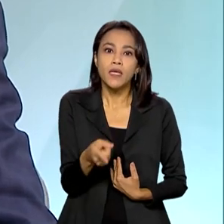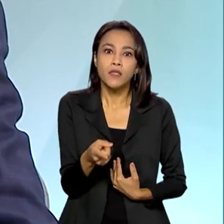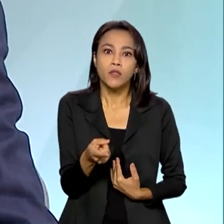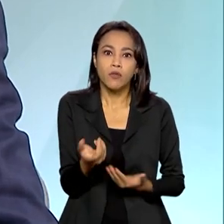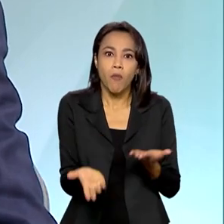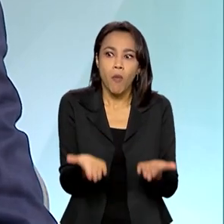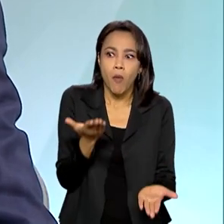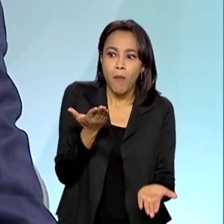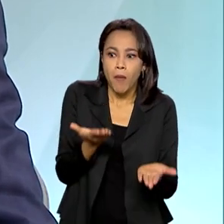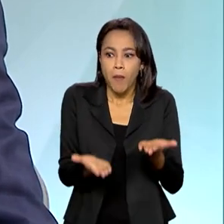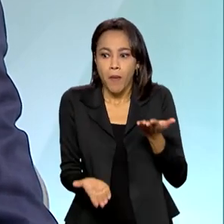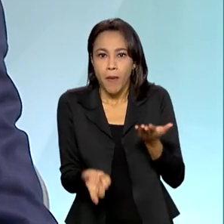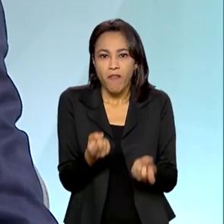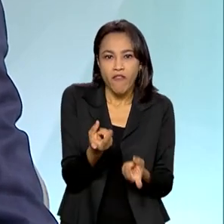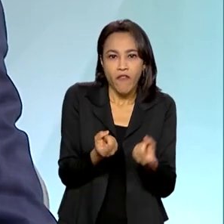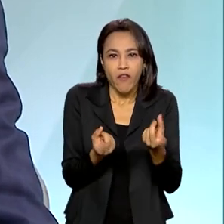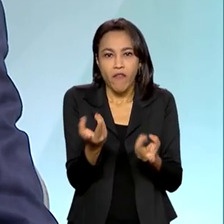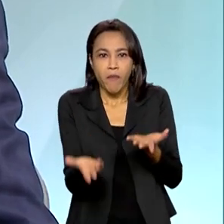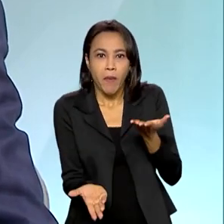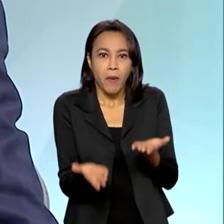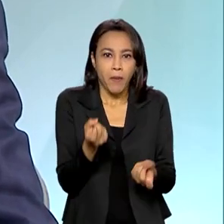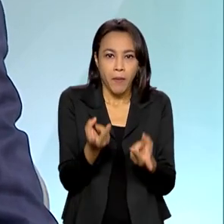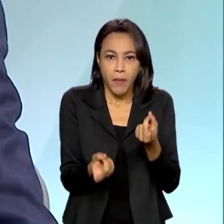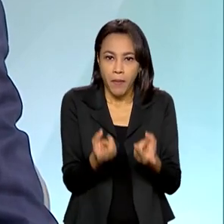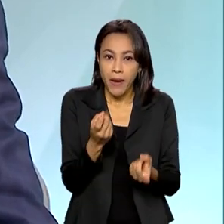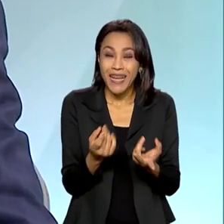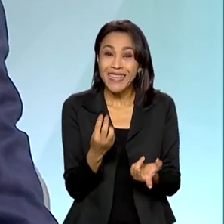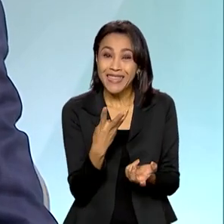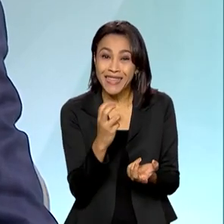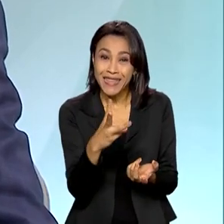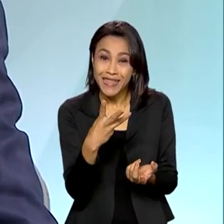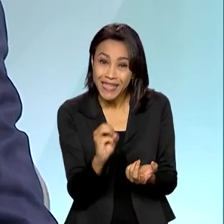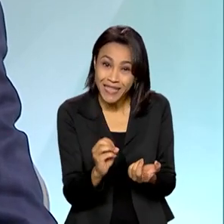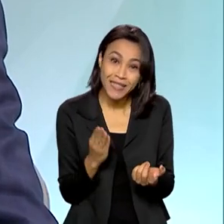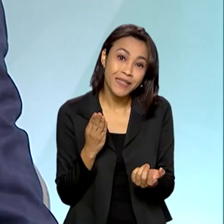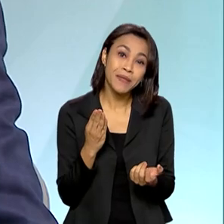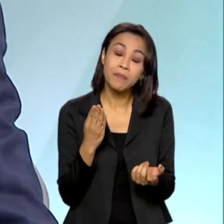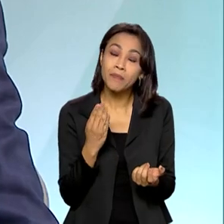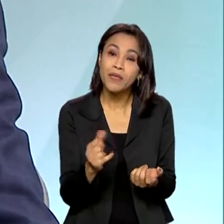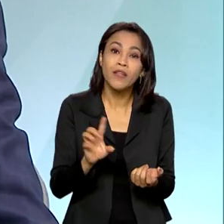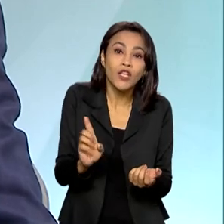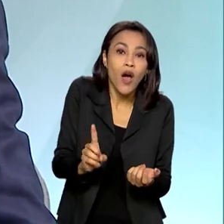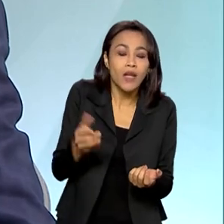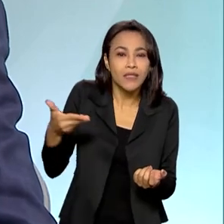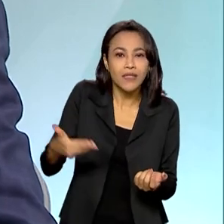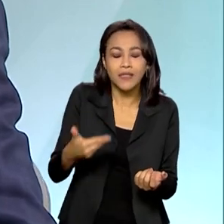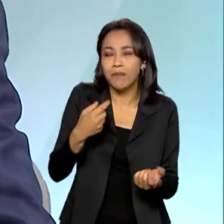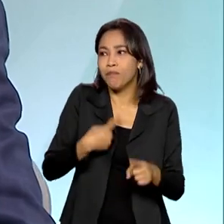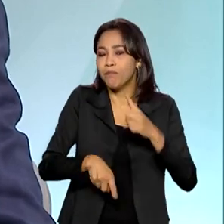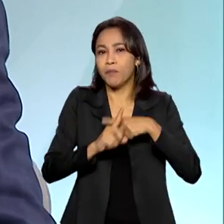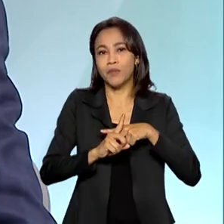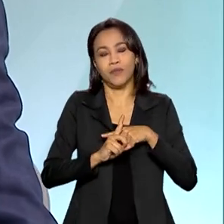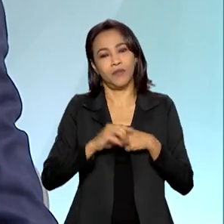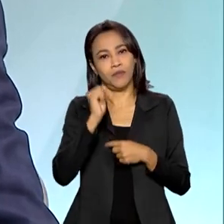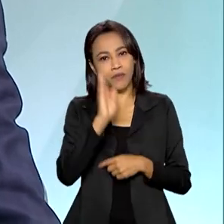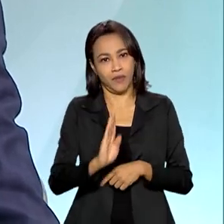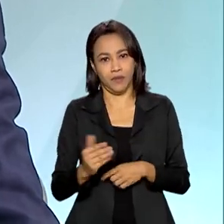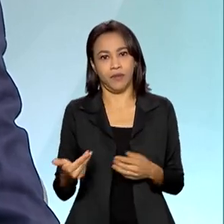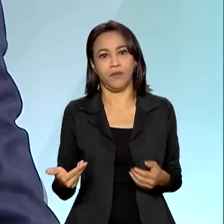nossa balança comercial era em torno de 30 bilhões de dólares por mês. Isso é muito positivo para esse país,